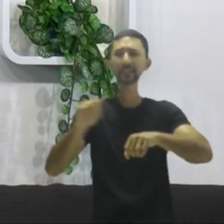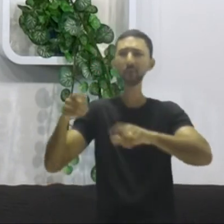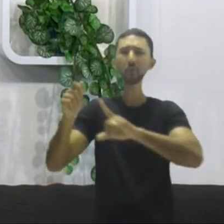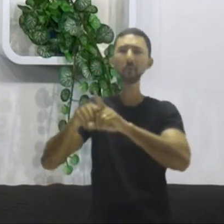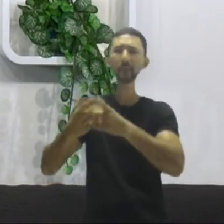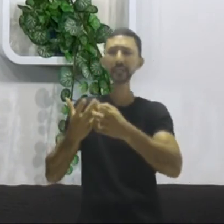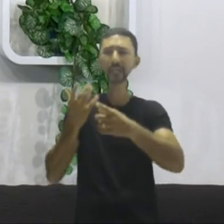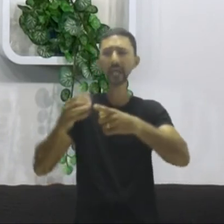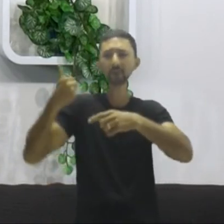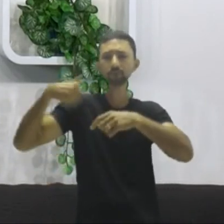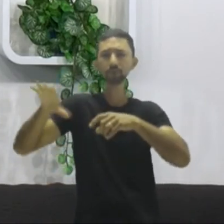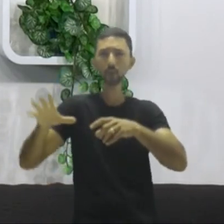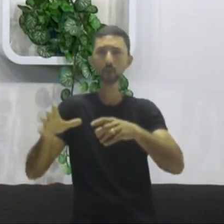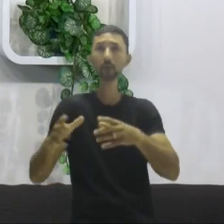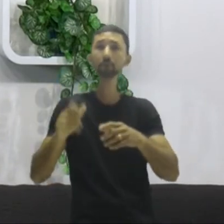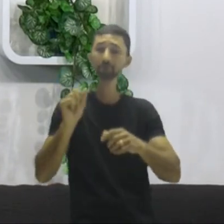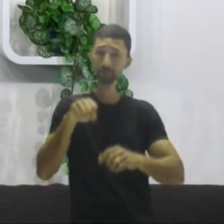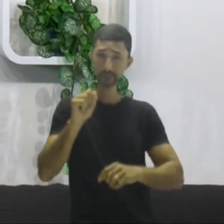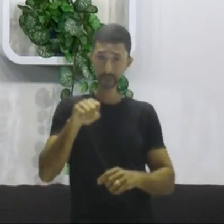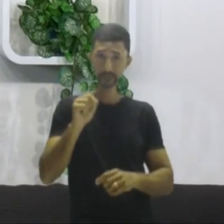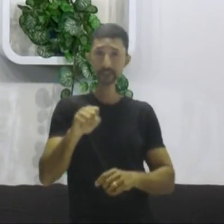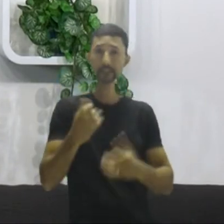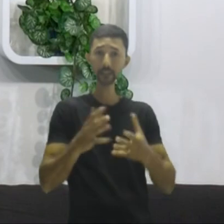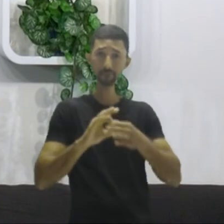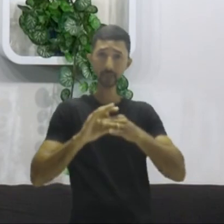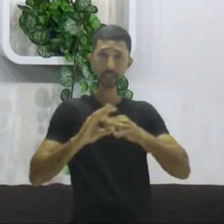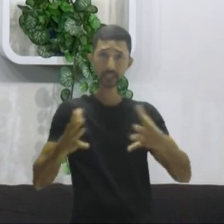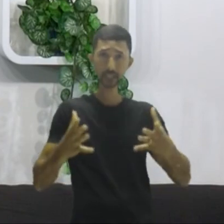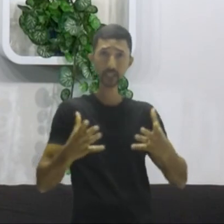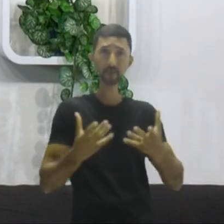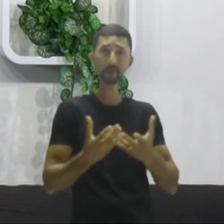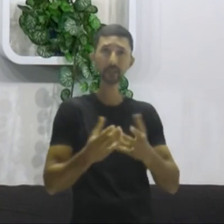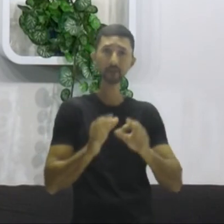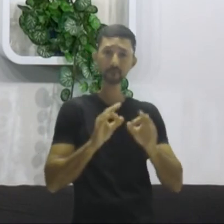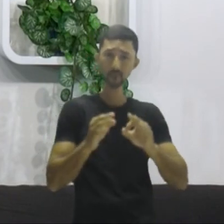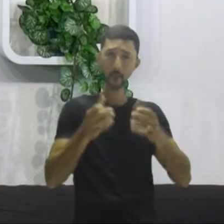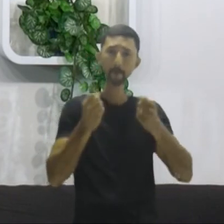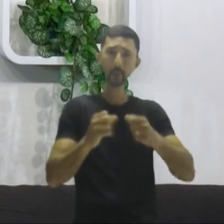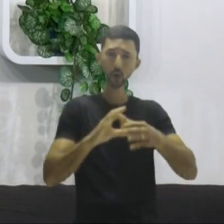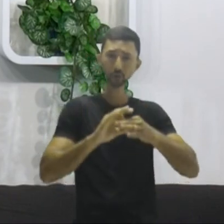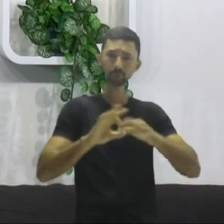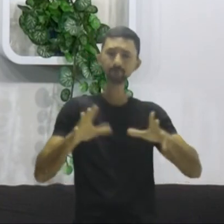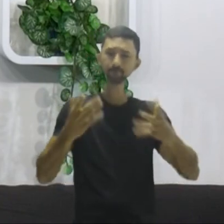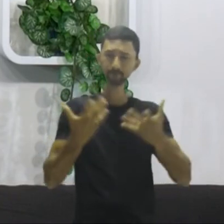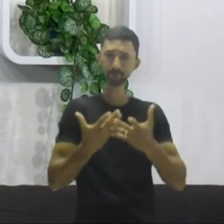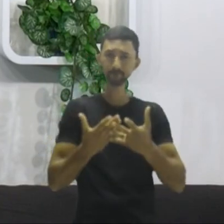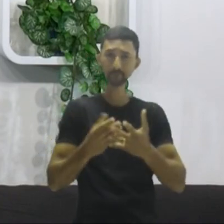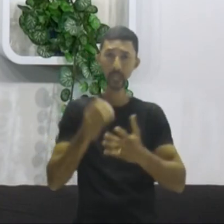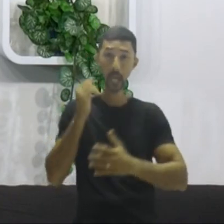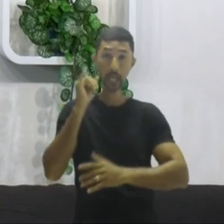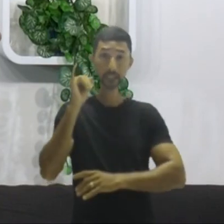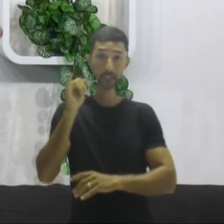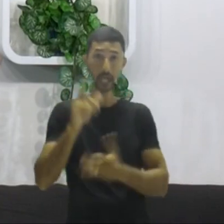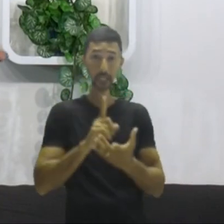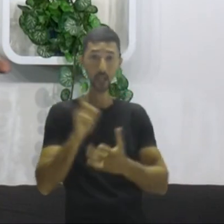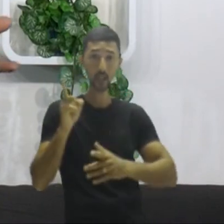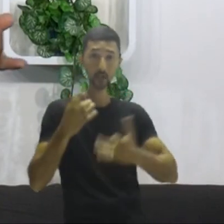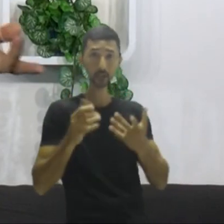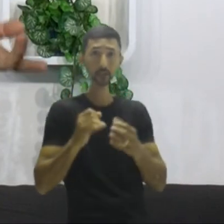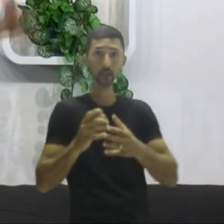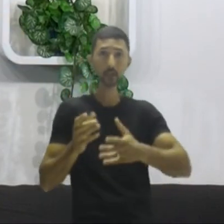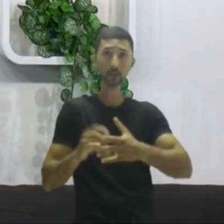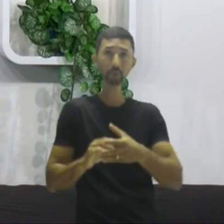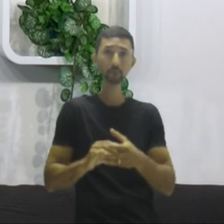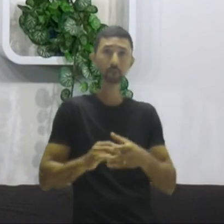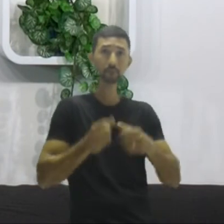mês pedir para sair? Pode. Existe até um partido conservador italiano que fala